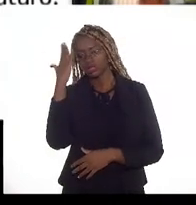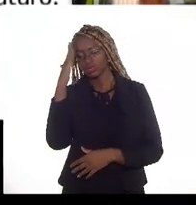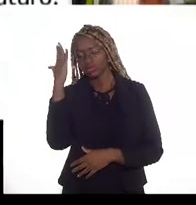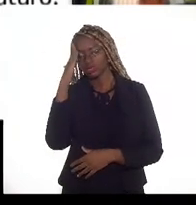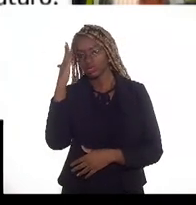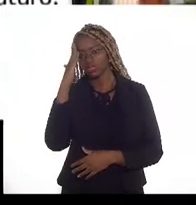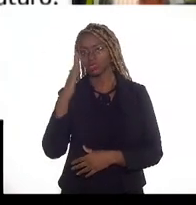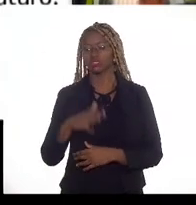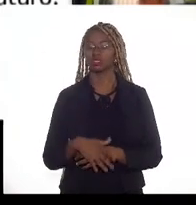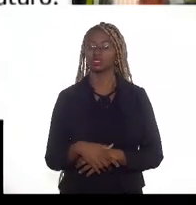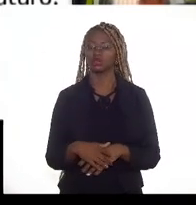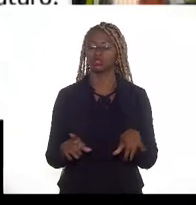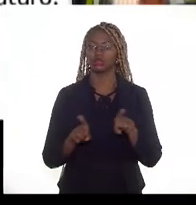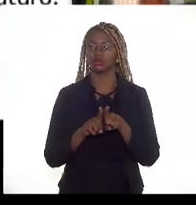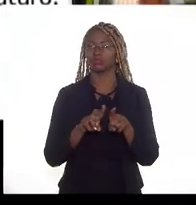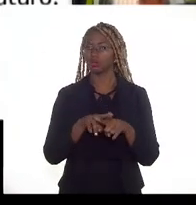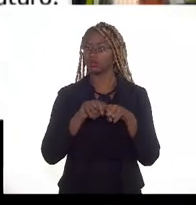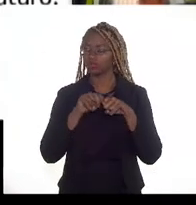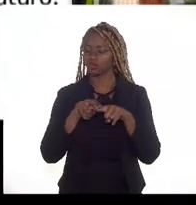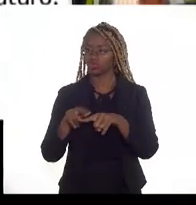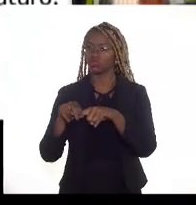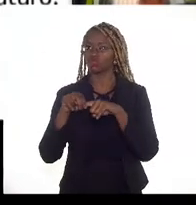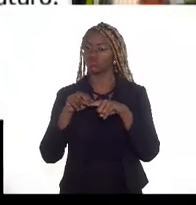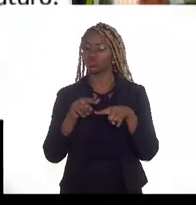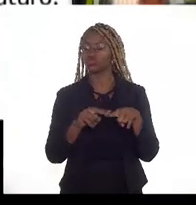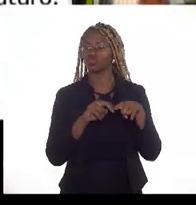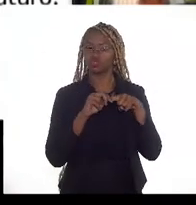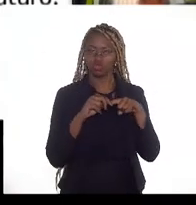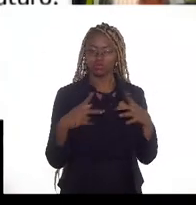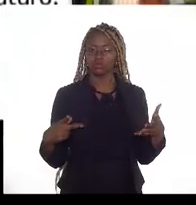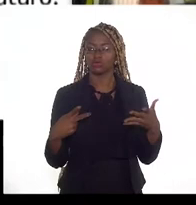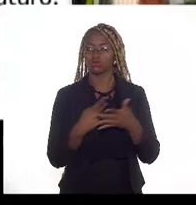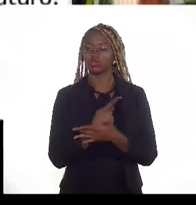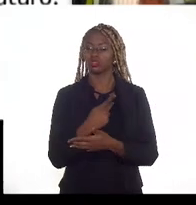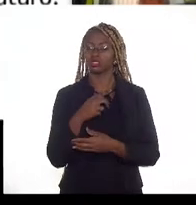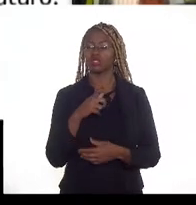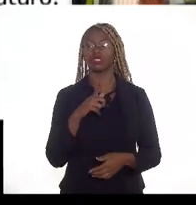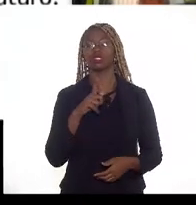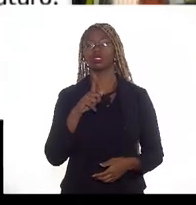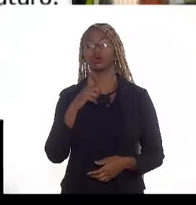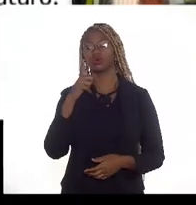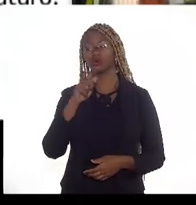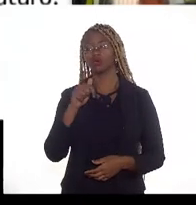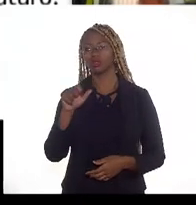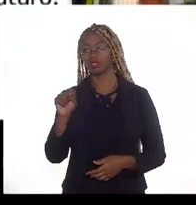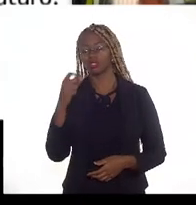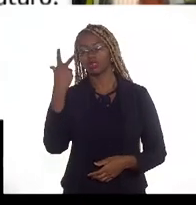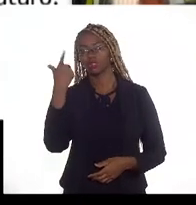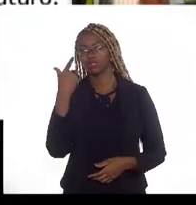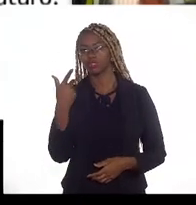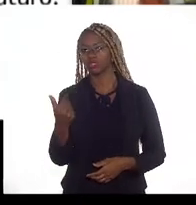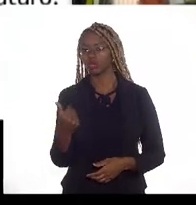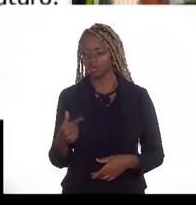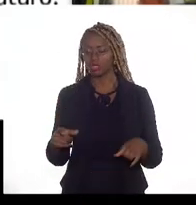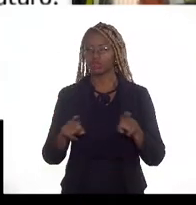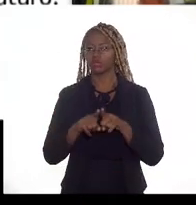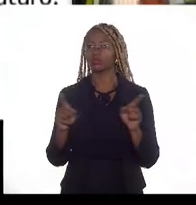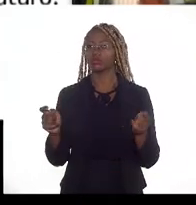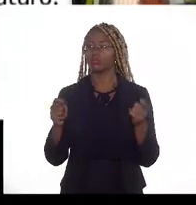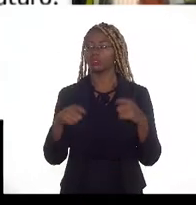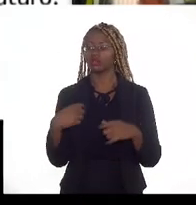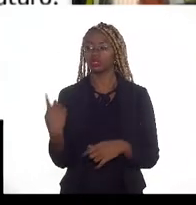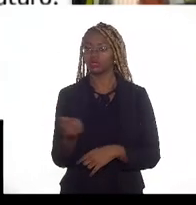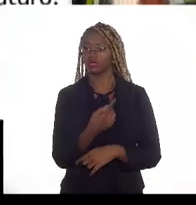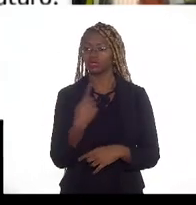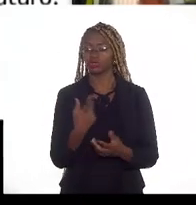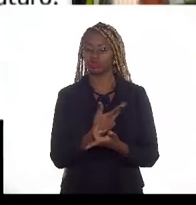e os motivos, motivações para que ocorra a injeção de gás natural e possibiliza a gente comparar